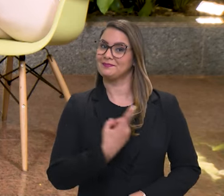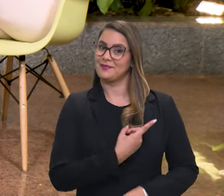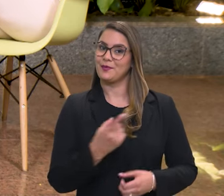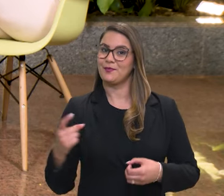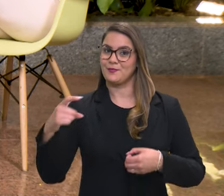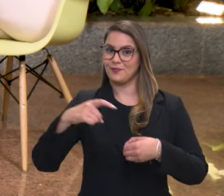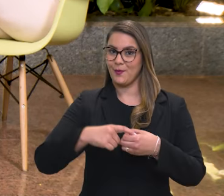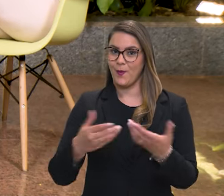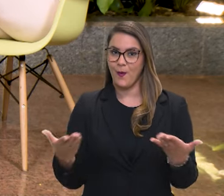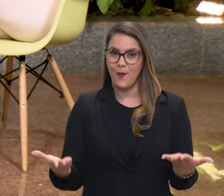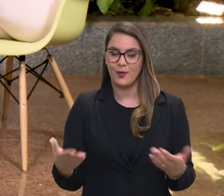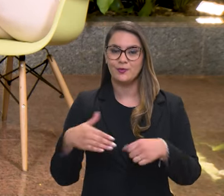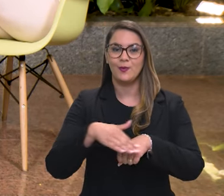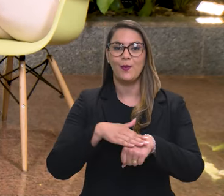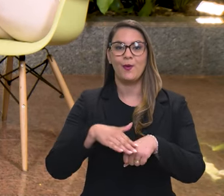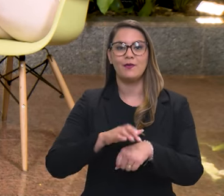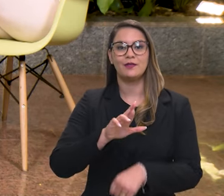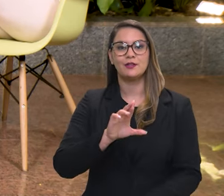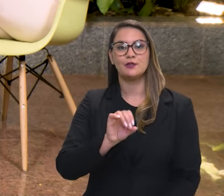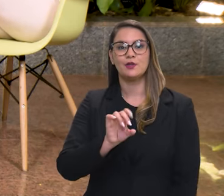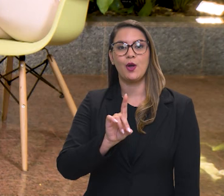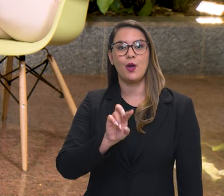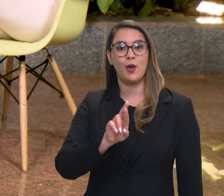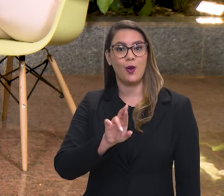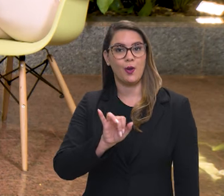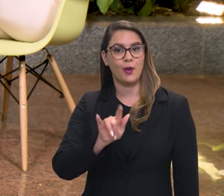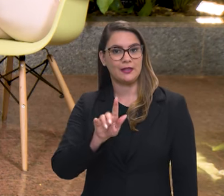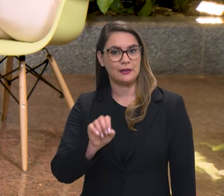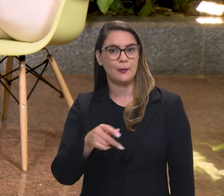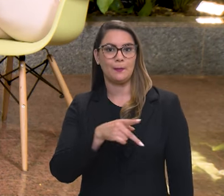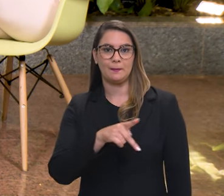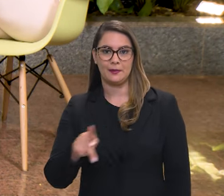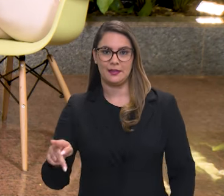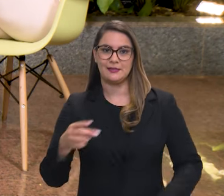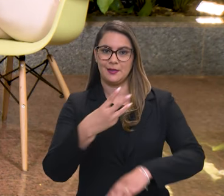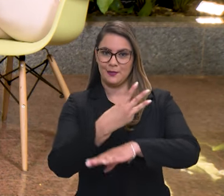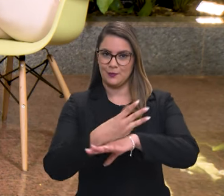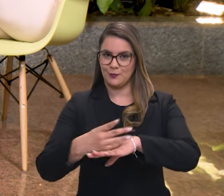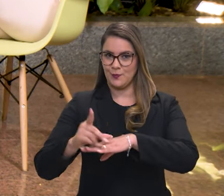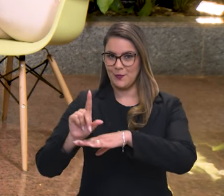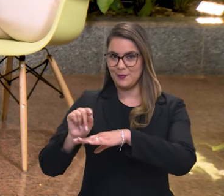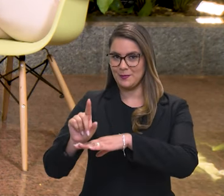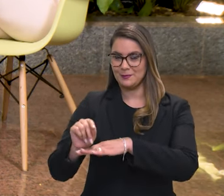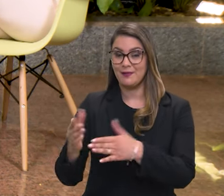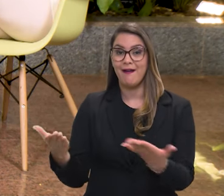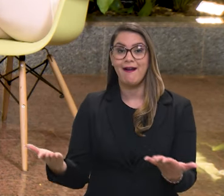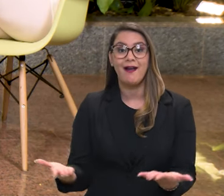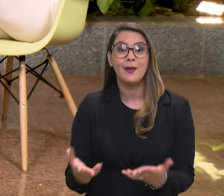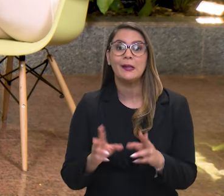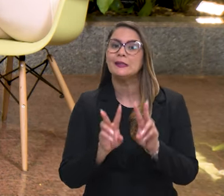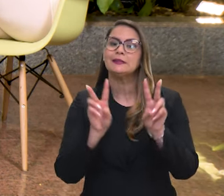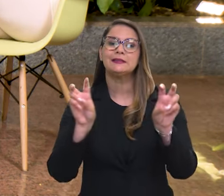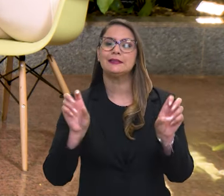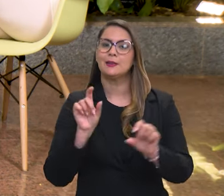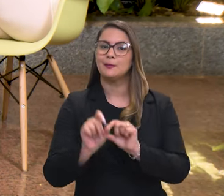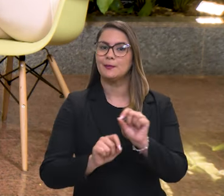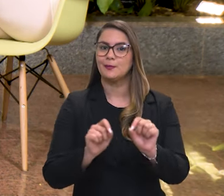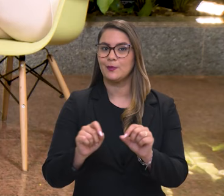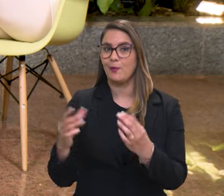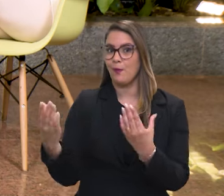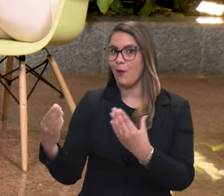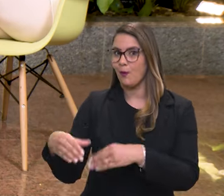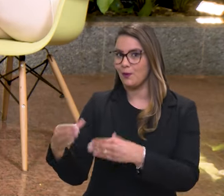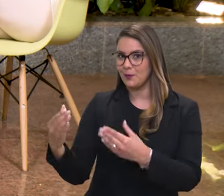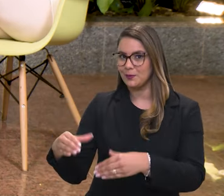Estamos de volta. Hoje a nossa conversa é com o Rodrigo Agostinho, presidente do Ibama. E agora o assunto